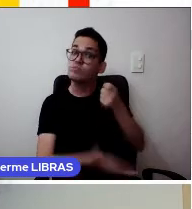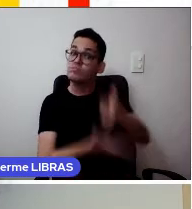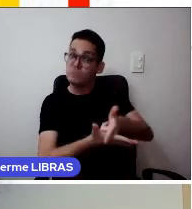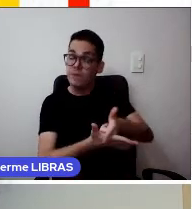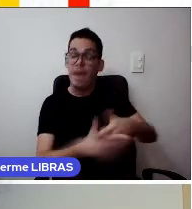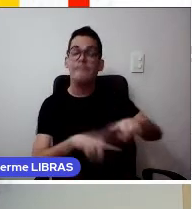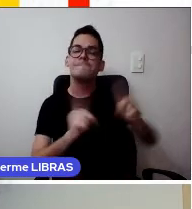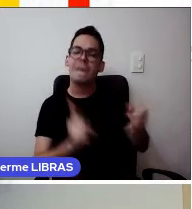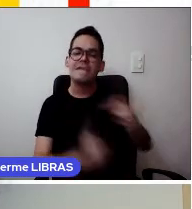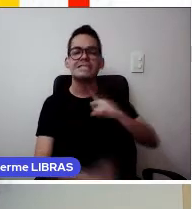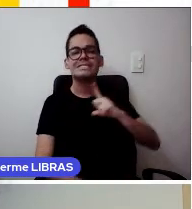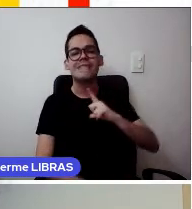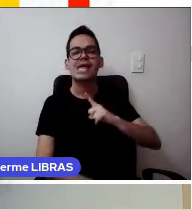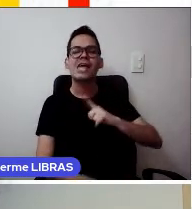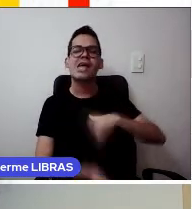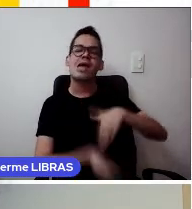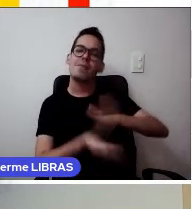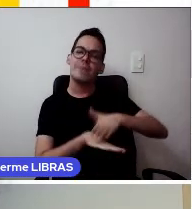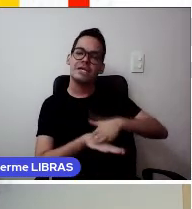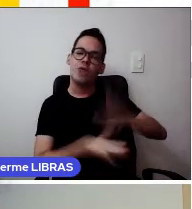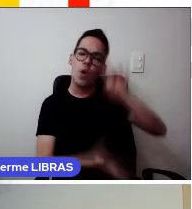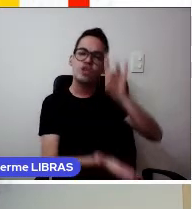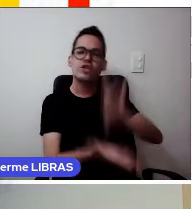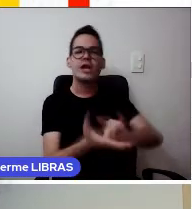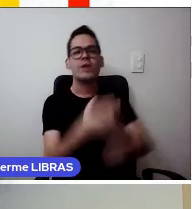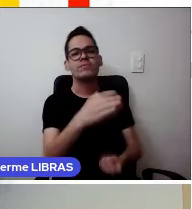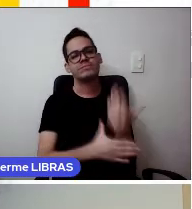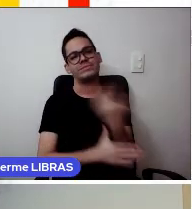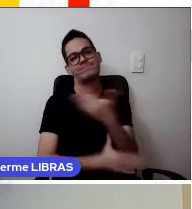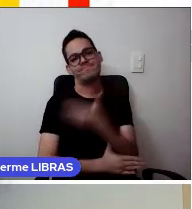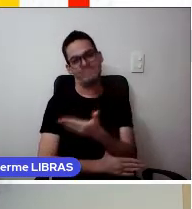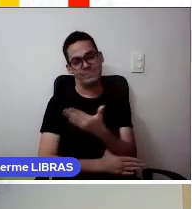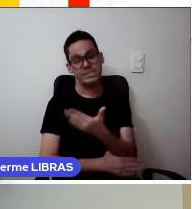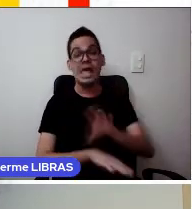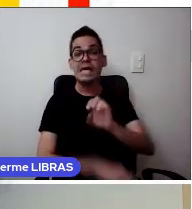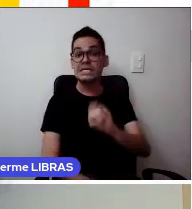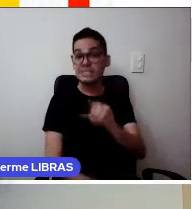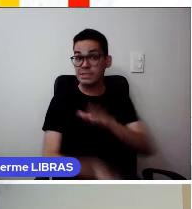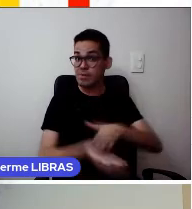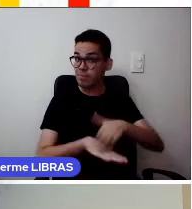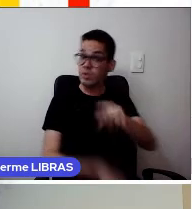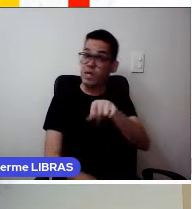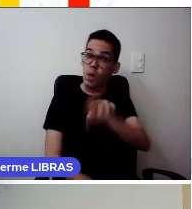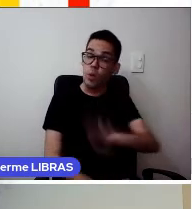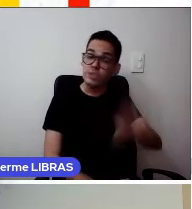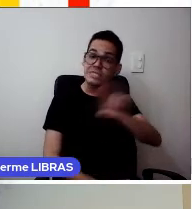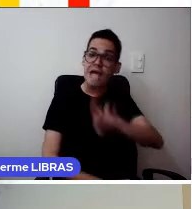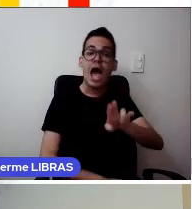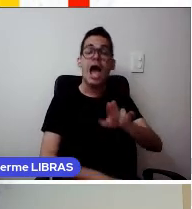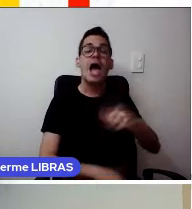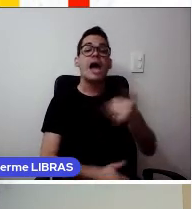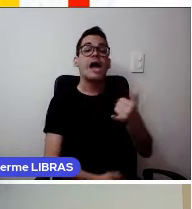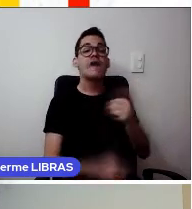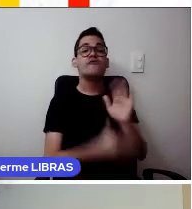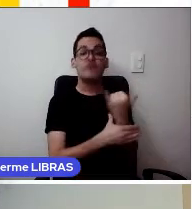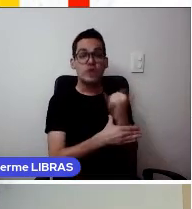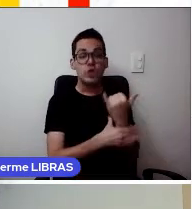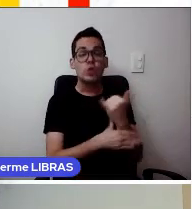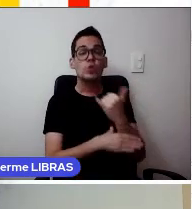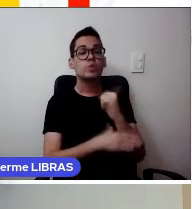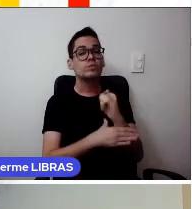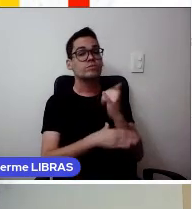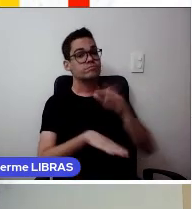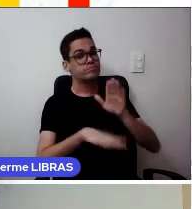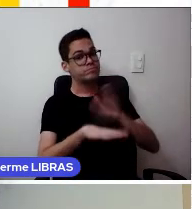devido o crédito pela criação original. Se você for utilizar vídeos do YouTube, observe o seguinte. Na